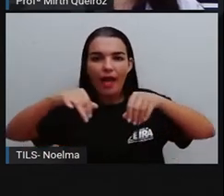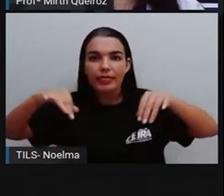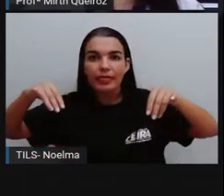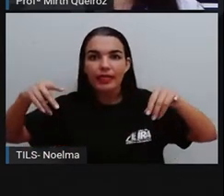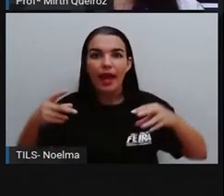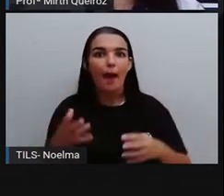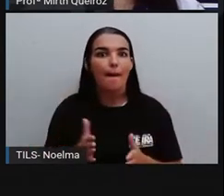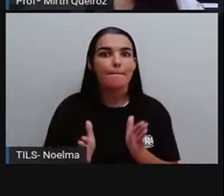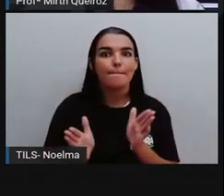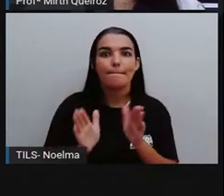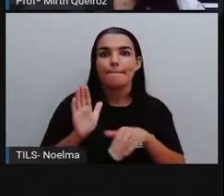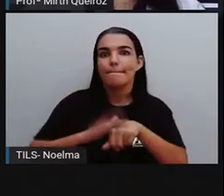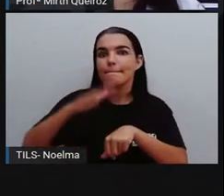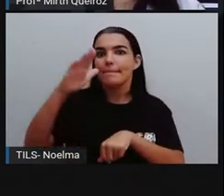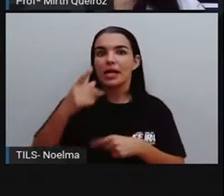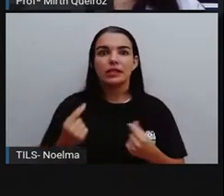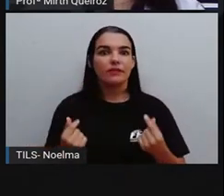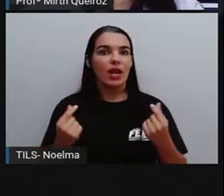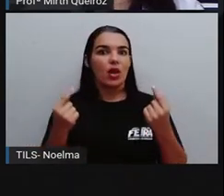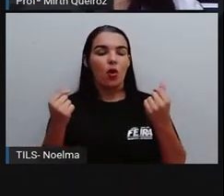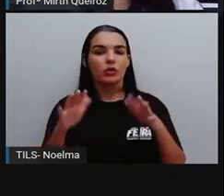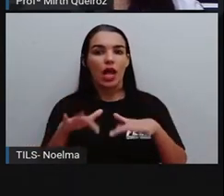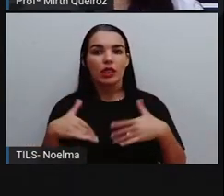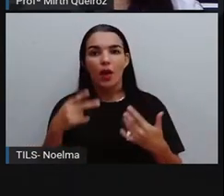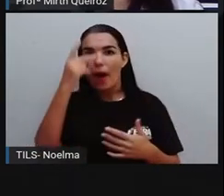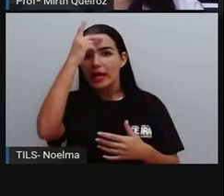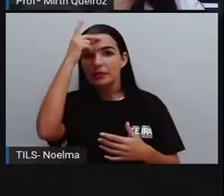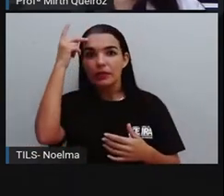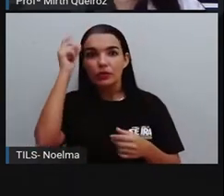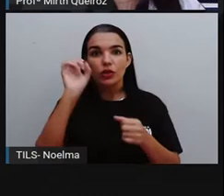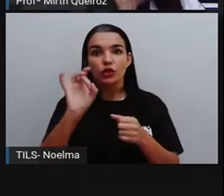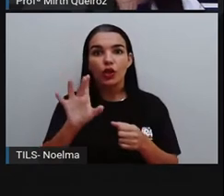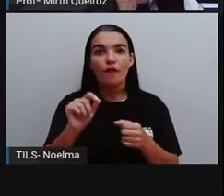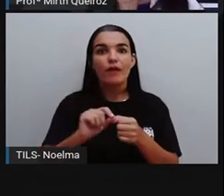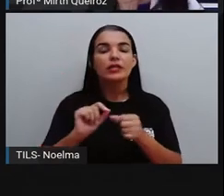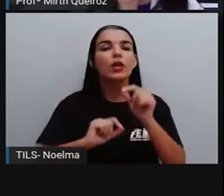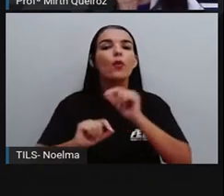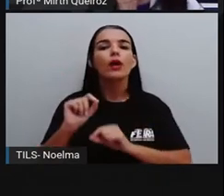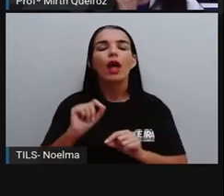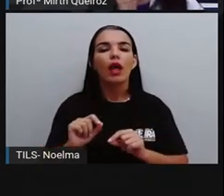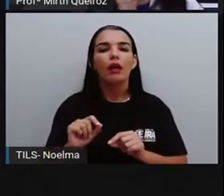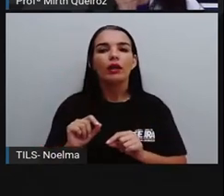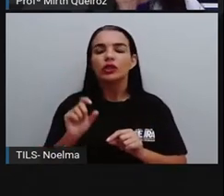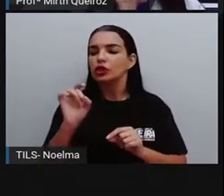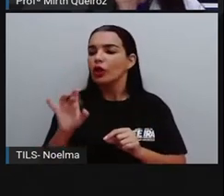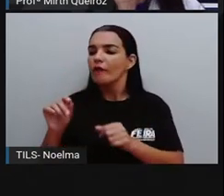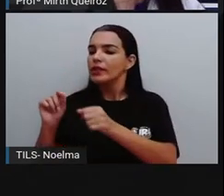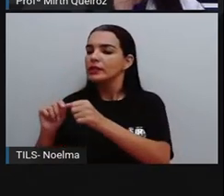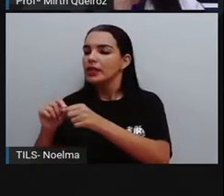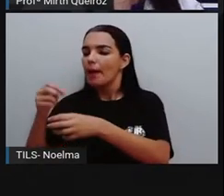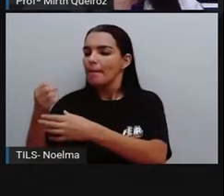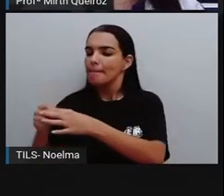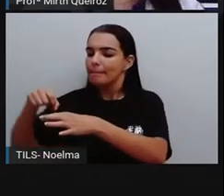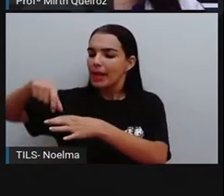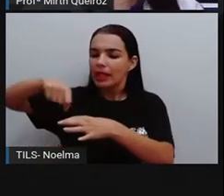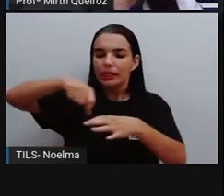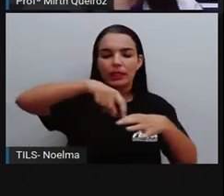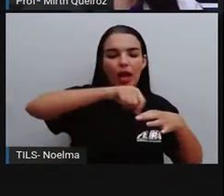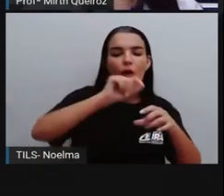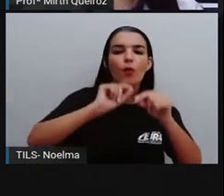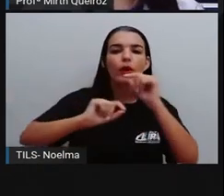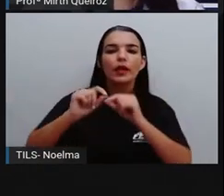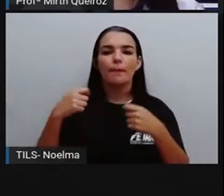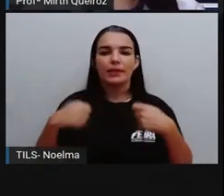mais valiosa e as pessoas só produziam o que elas precisavam, né? E o escambo